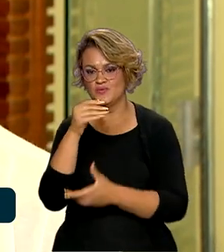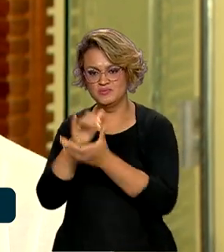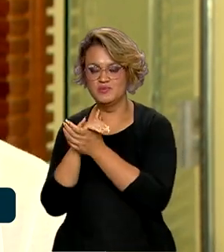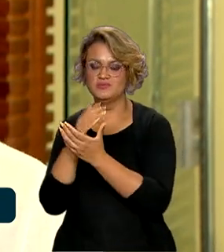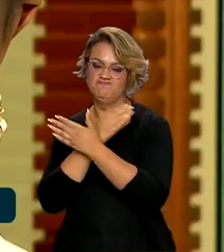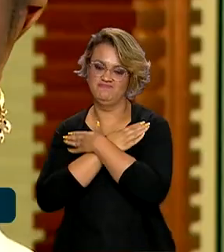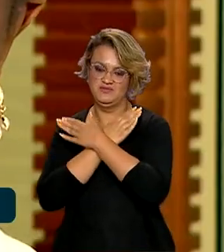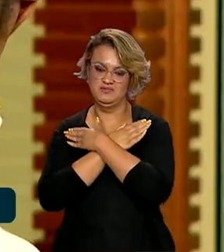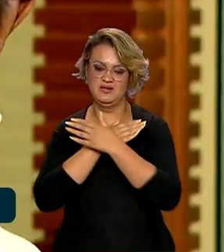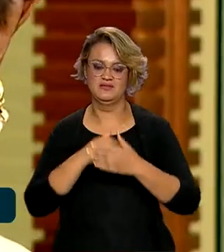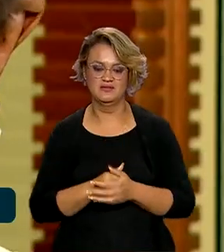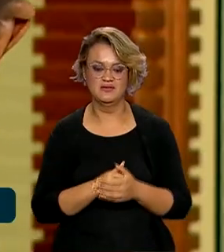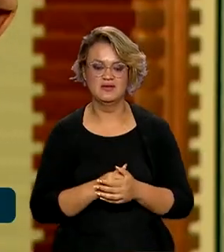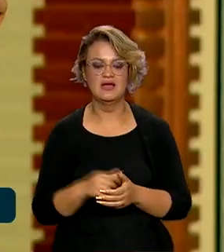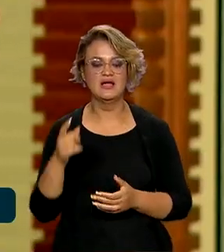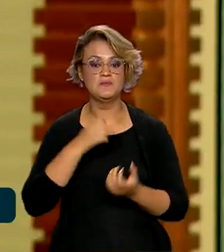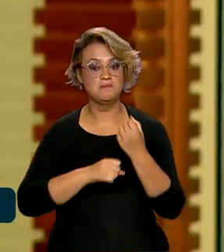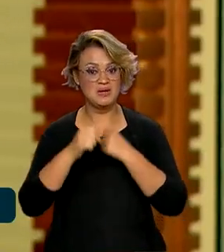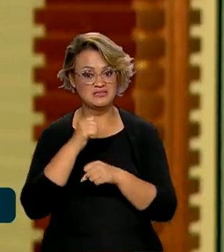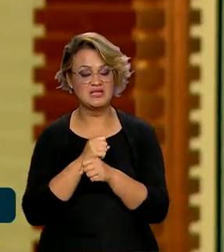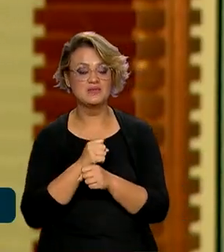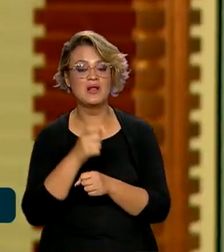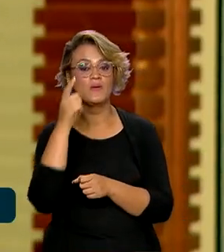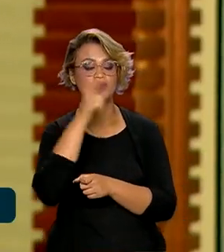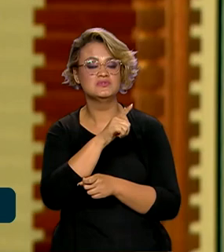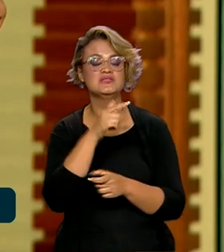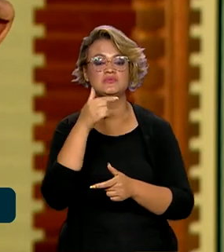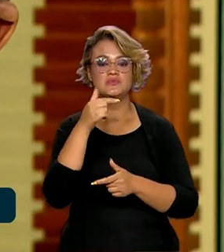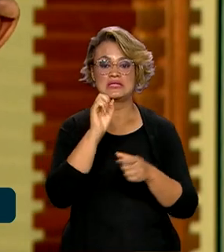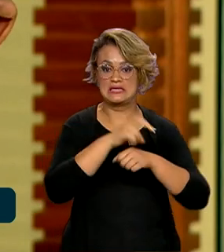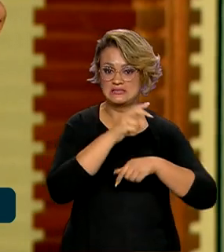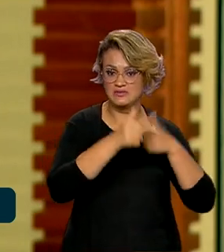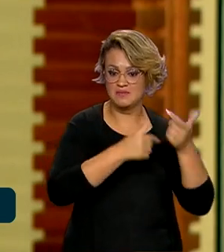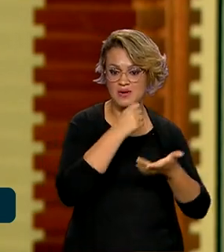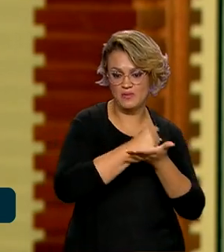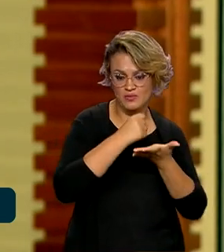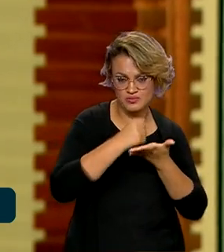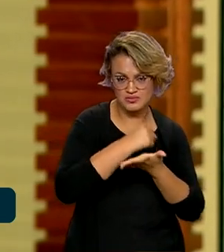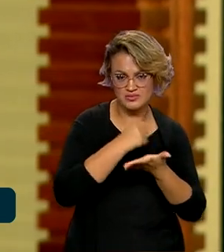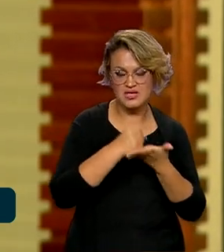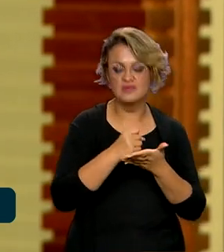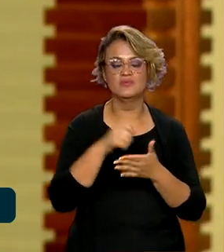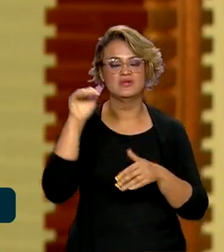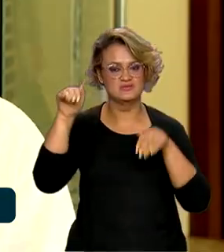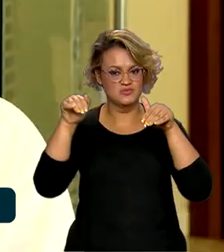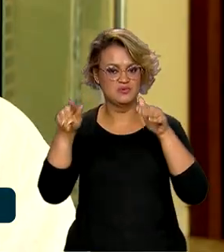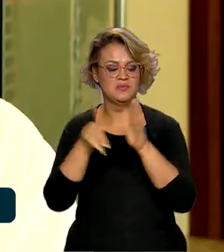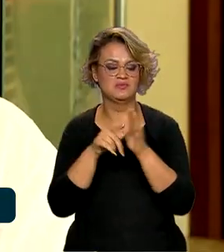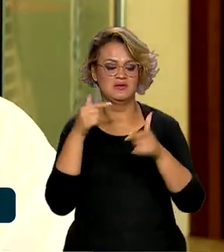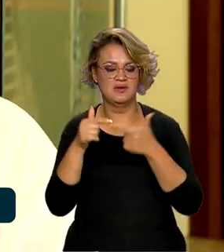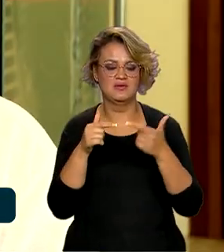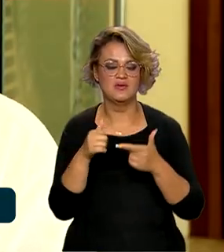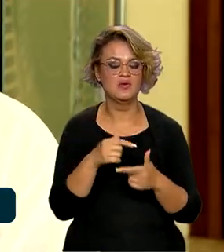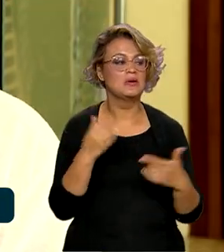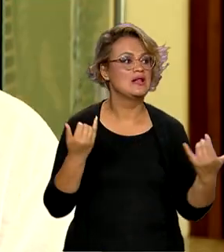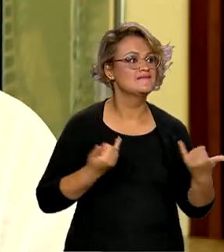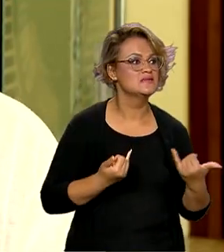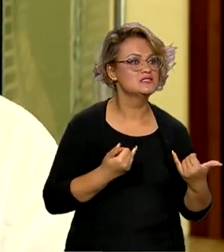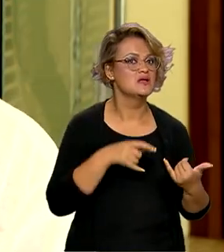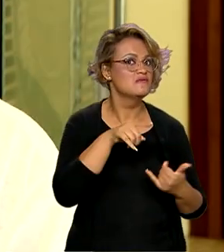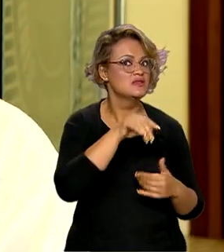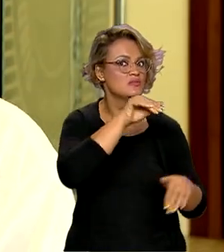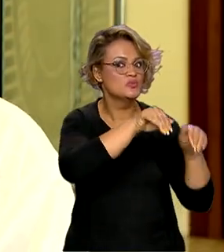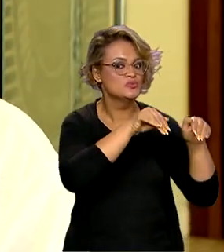desempregado. Ano passado, ela conseguiu um serviço com carteira assinada no mutirão do emprego. Assim que eu soube que ia ter esse